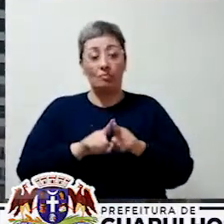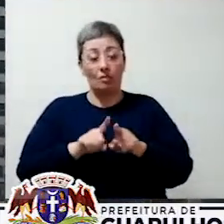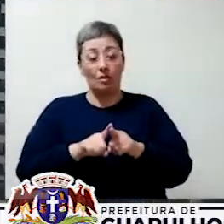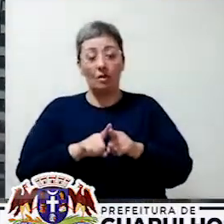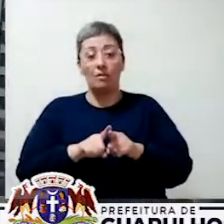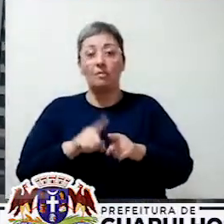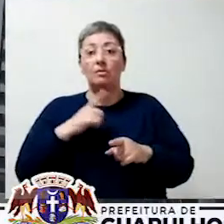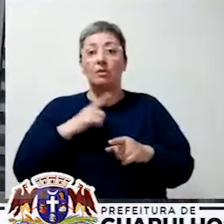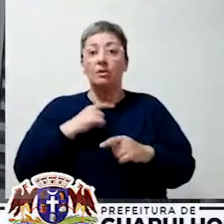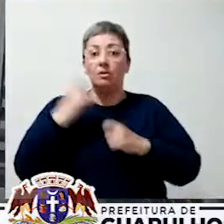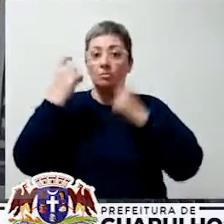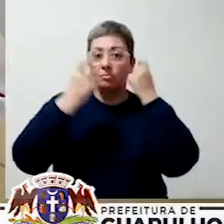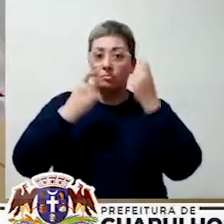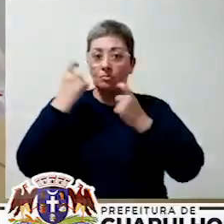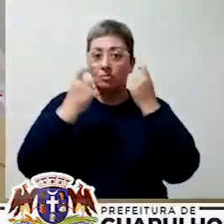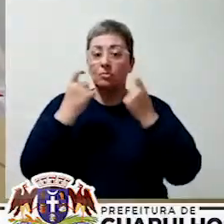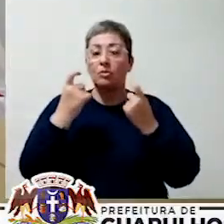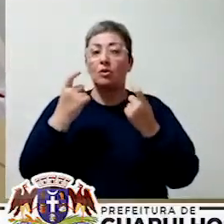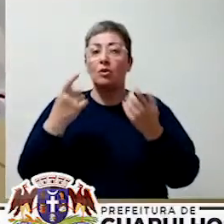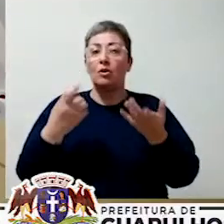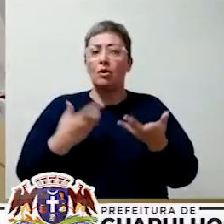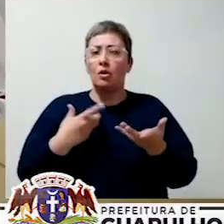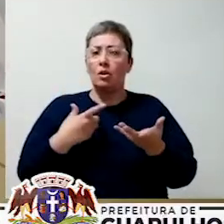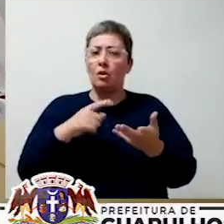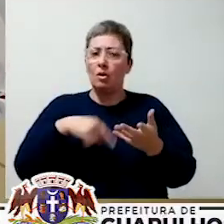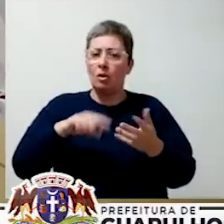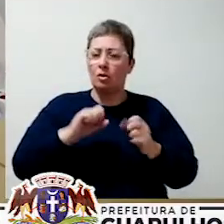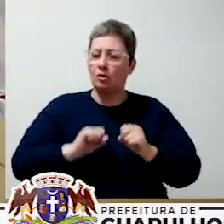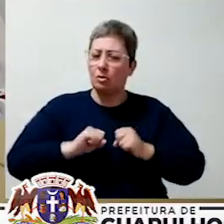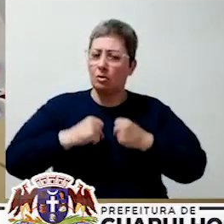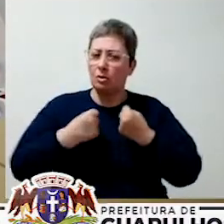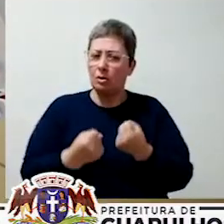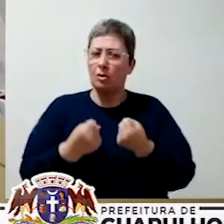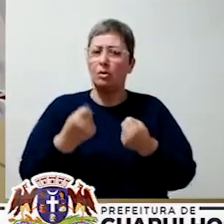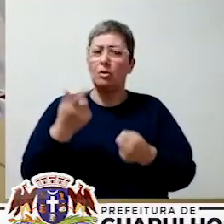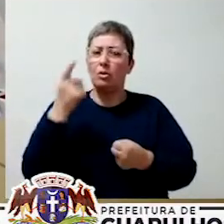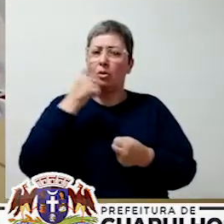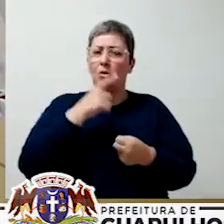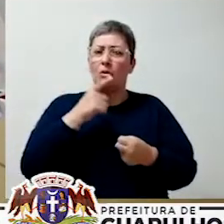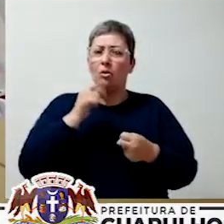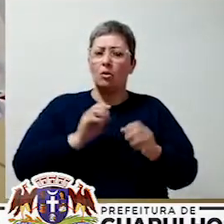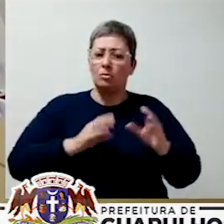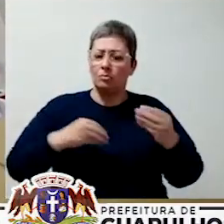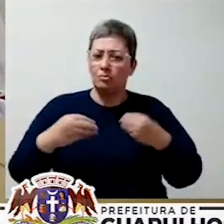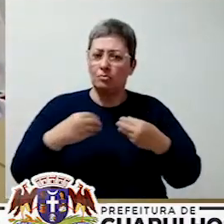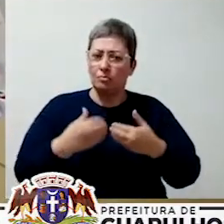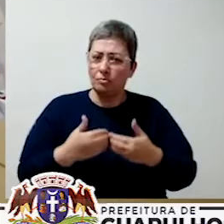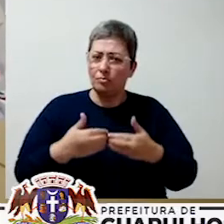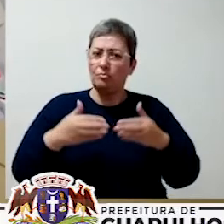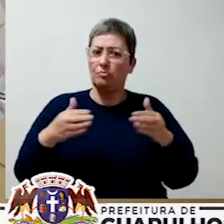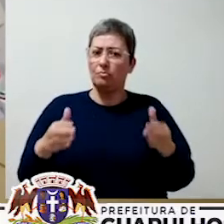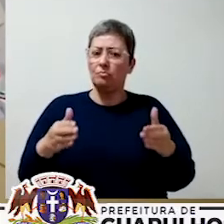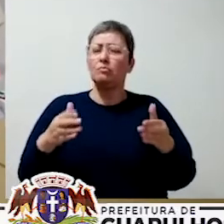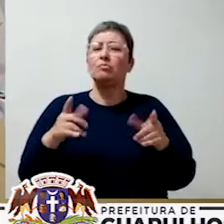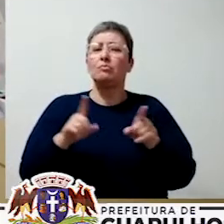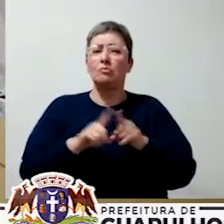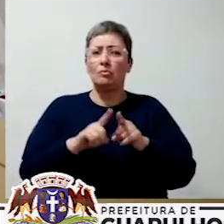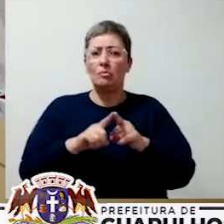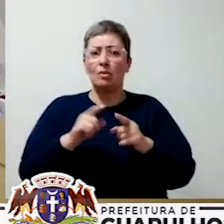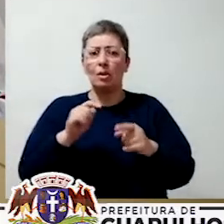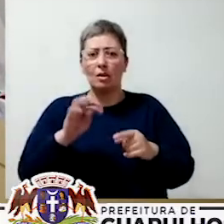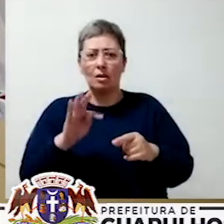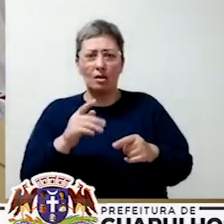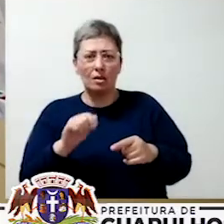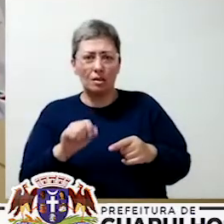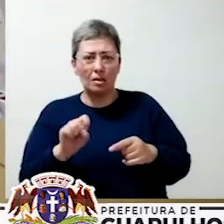assim, temos uma preocupação porque a gente está fazendo um monte de esforços para conseguir manter a flexibilização. Sim. E Thaís,